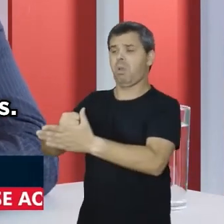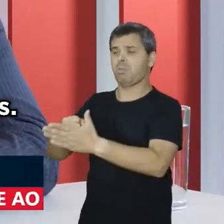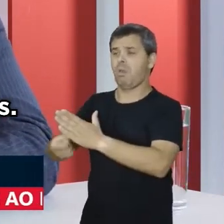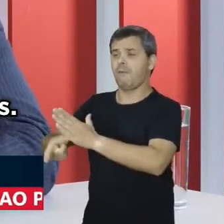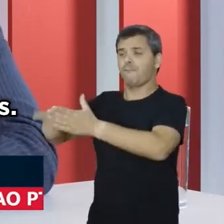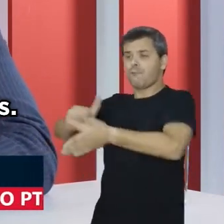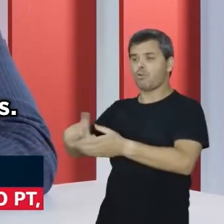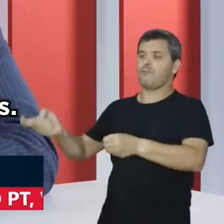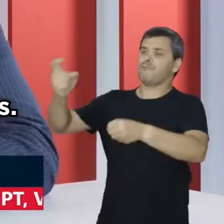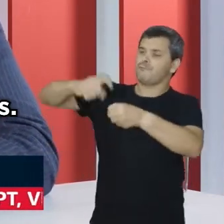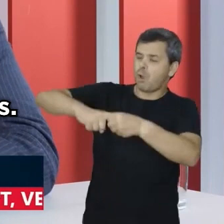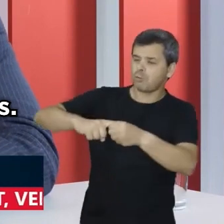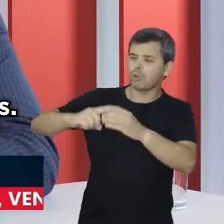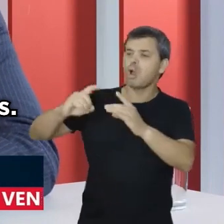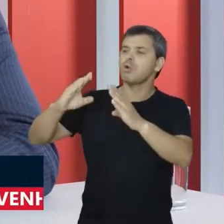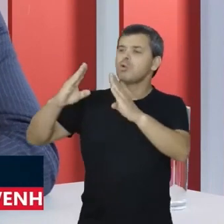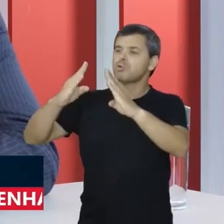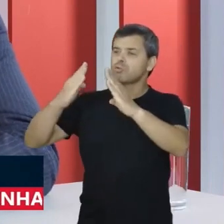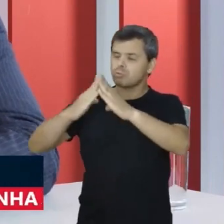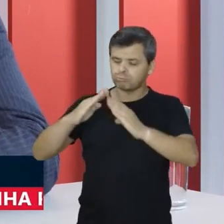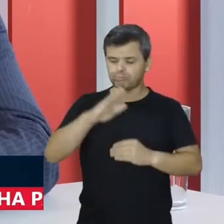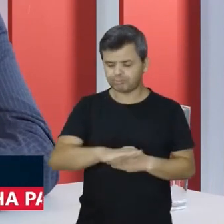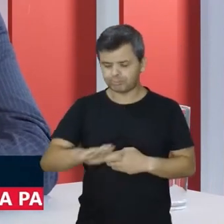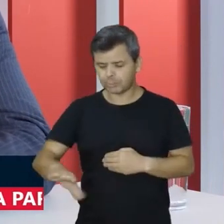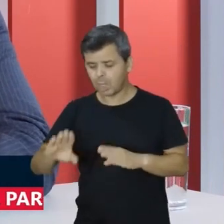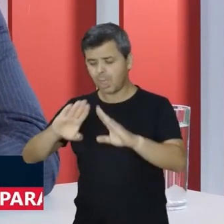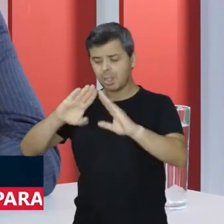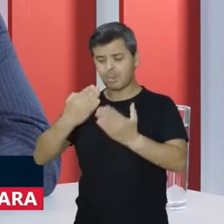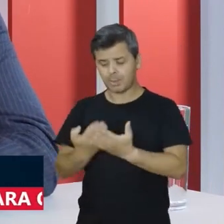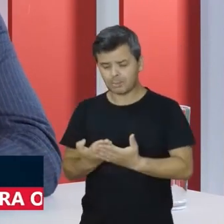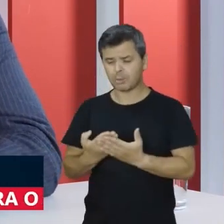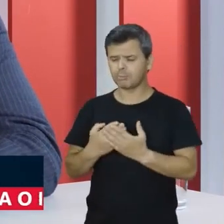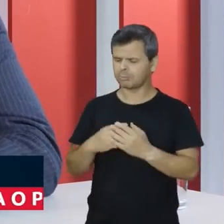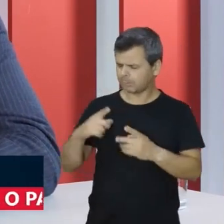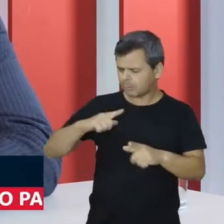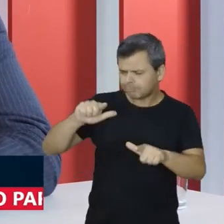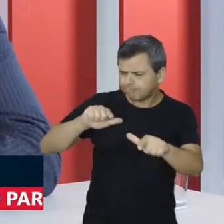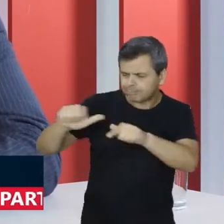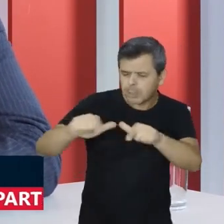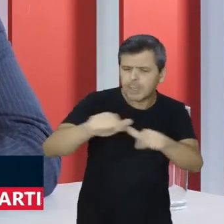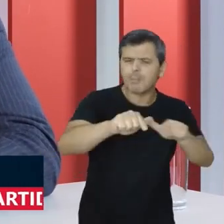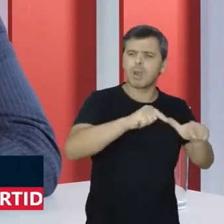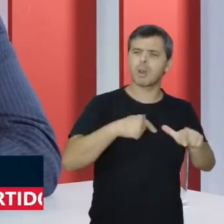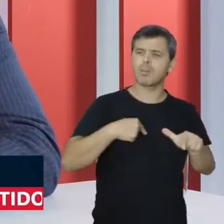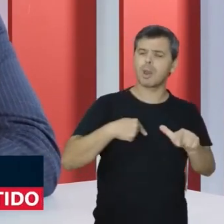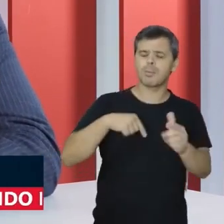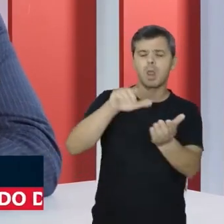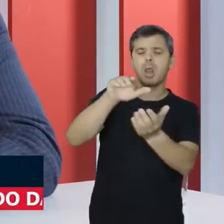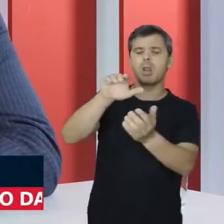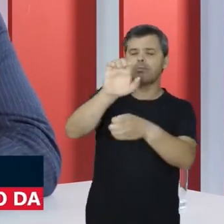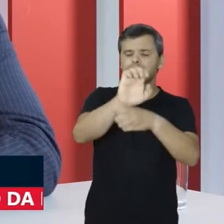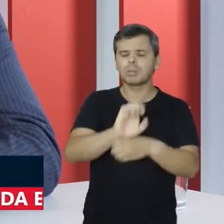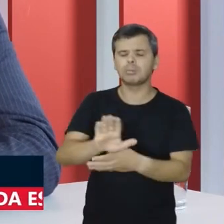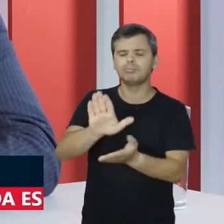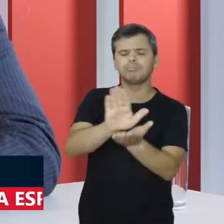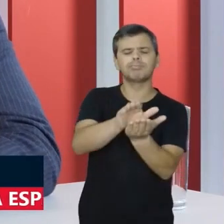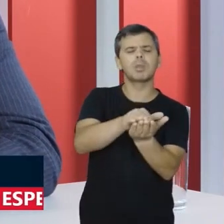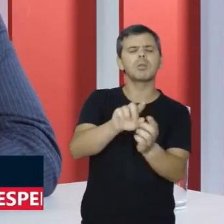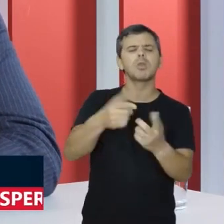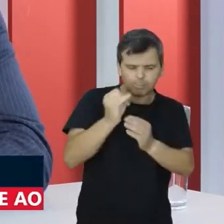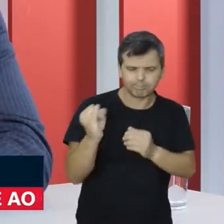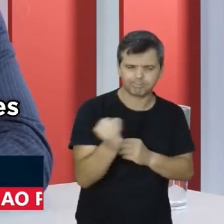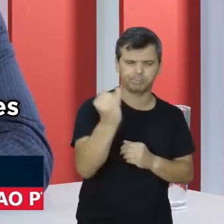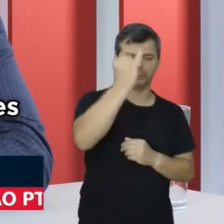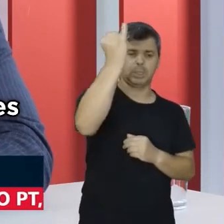retomando, com creches, escolas. Então a gente tem uma infinidade de ações para o estado de Pernambuco através do novo